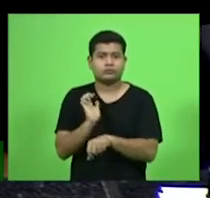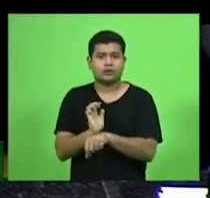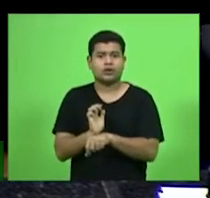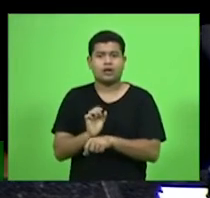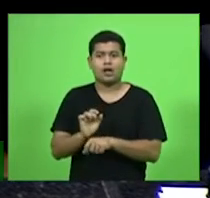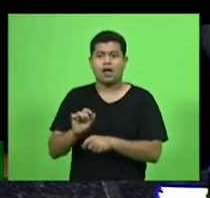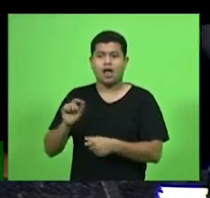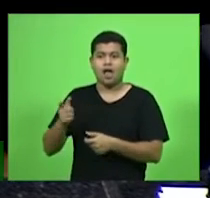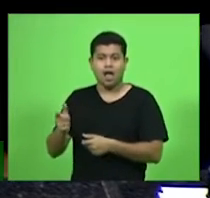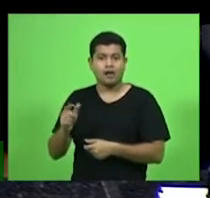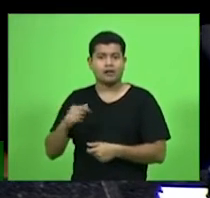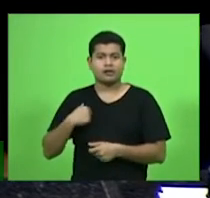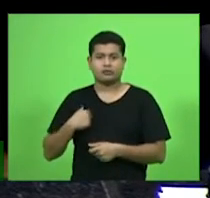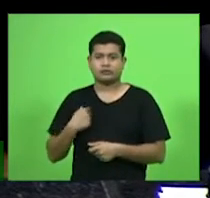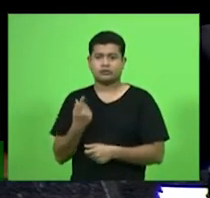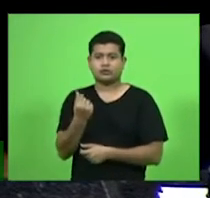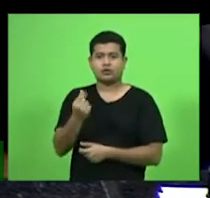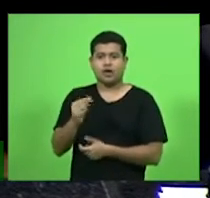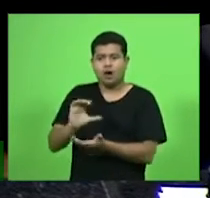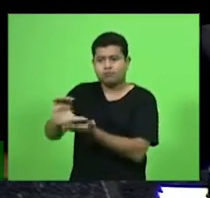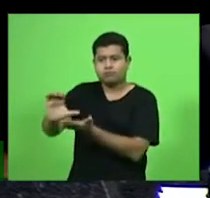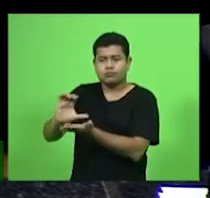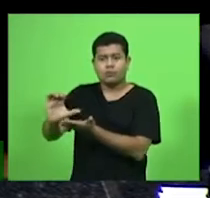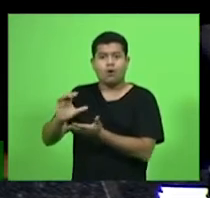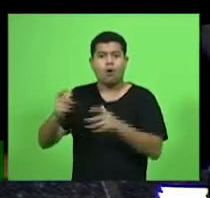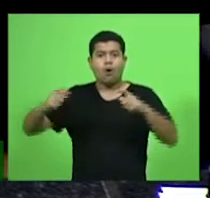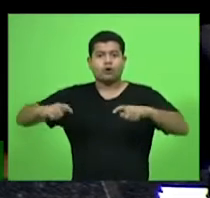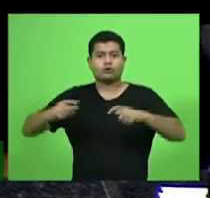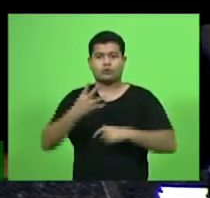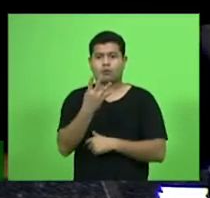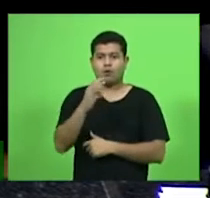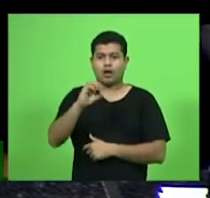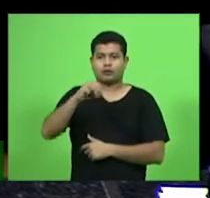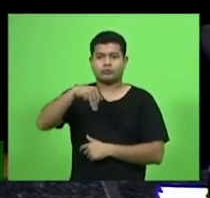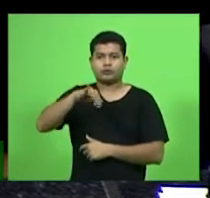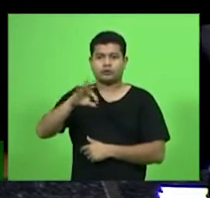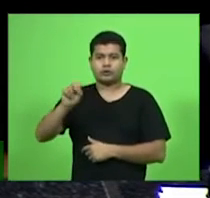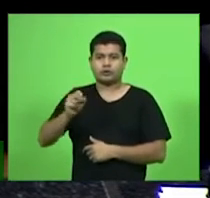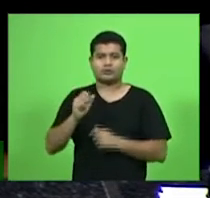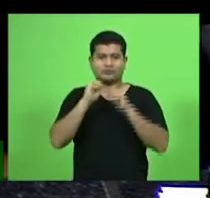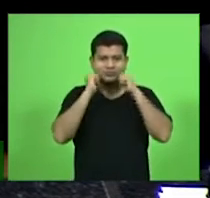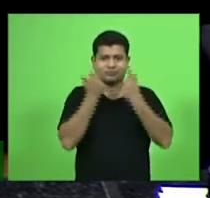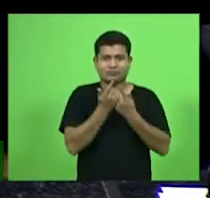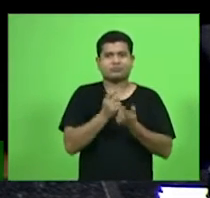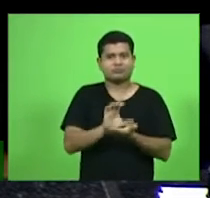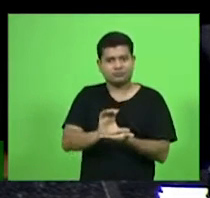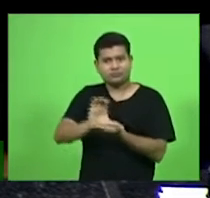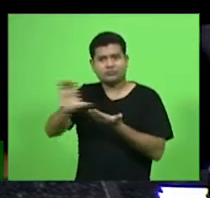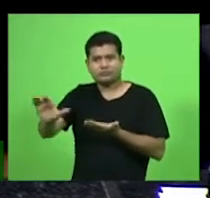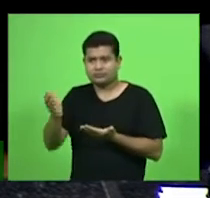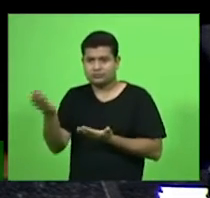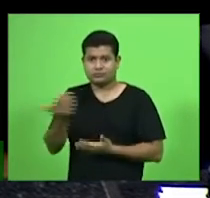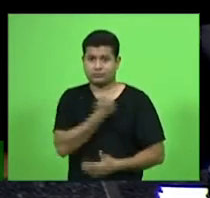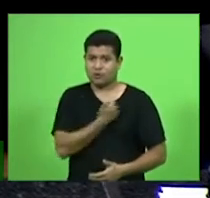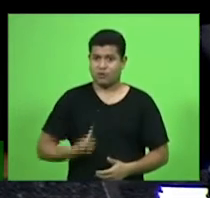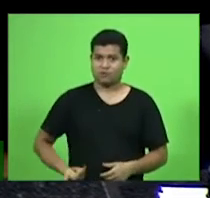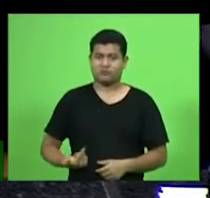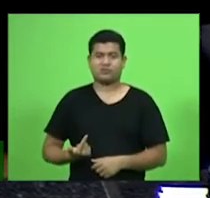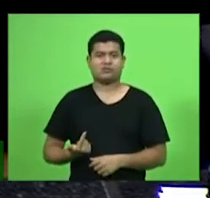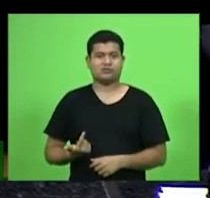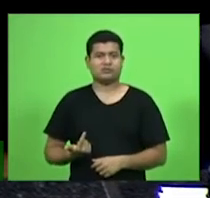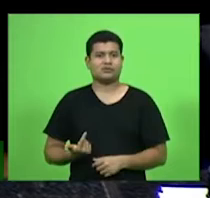milhões que a Assembleia Legislativa colocou à disposição do governo no combate ao Covid.